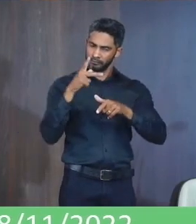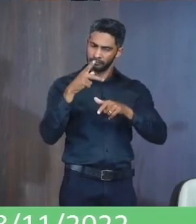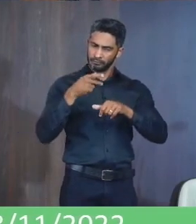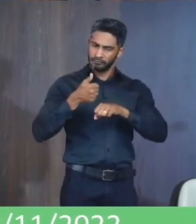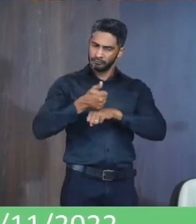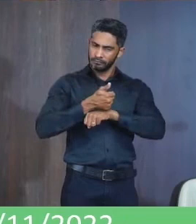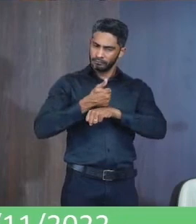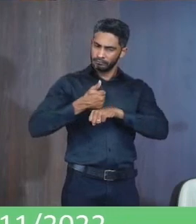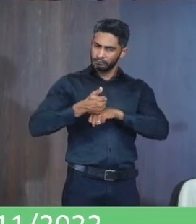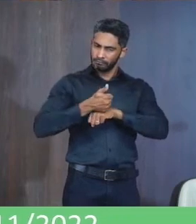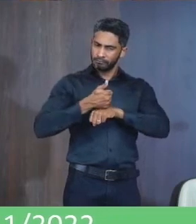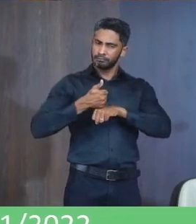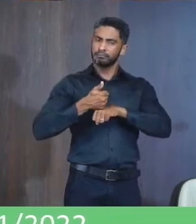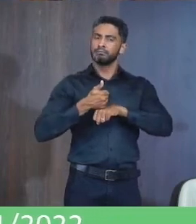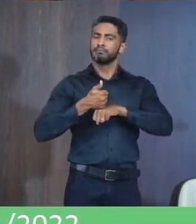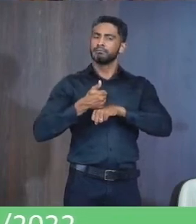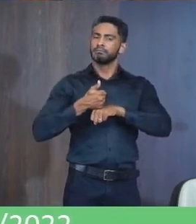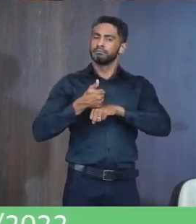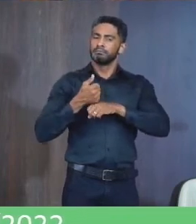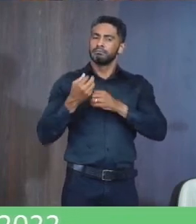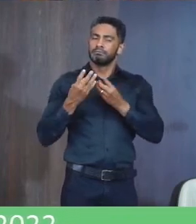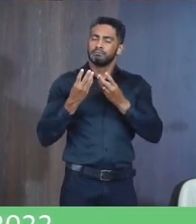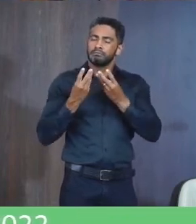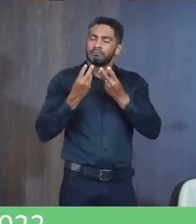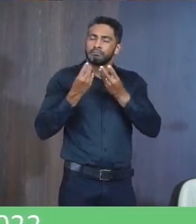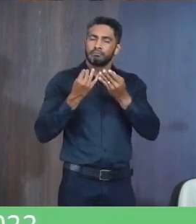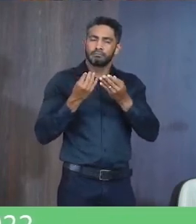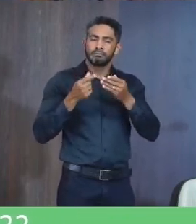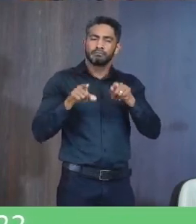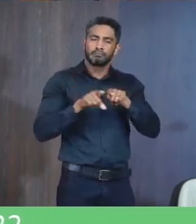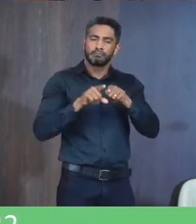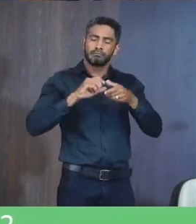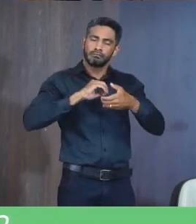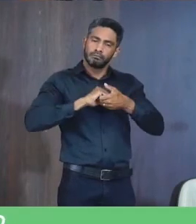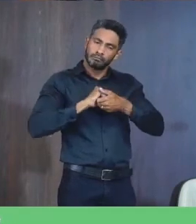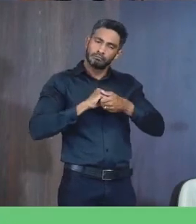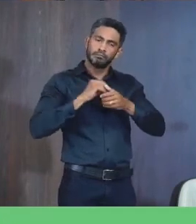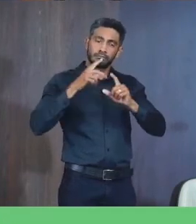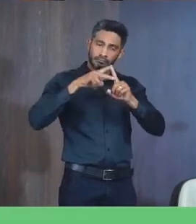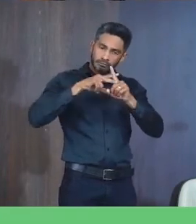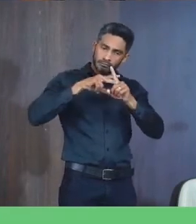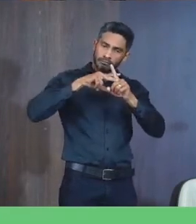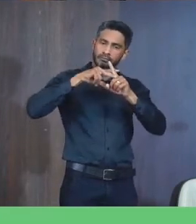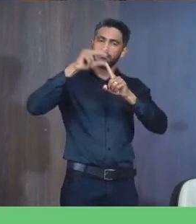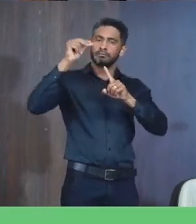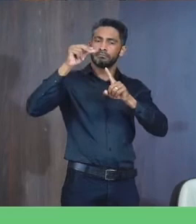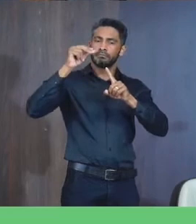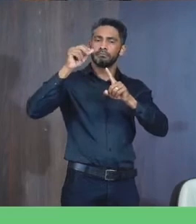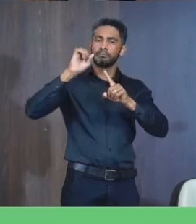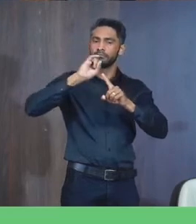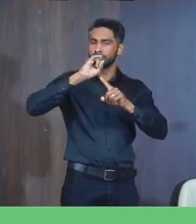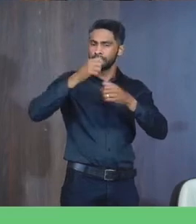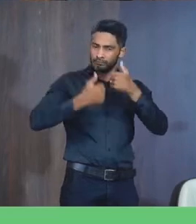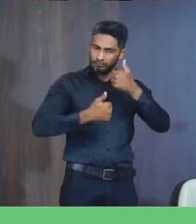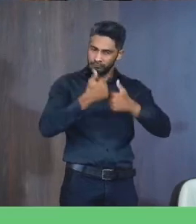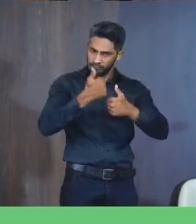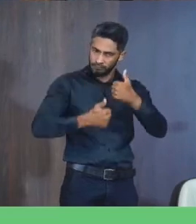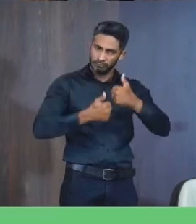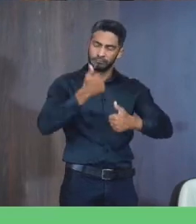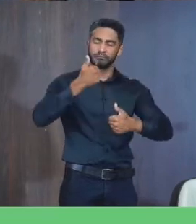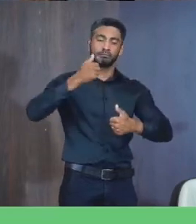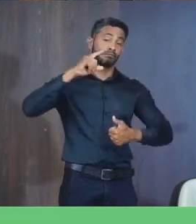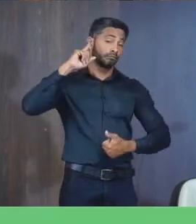Com satisfação Cumprimento A valorosa atleta Que foi campeã Do Gime Jogos do interior De Minas Gerais 16